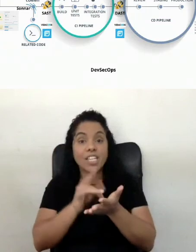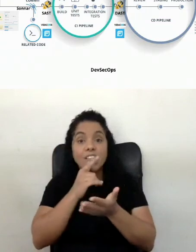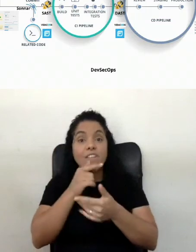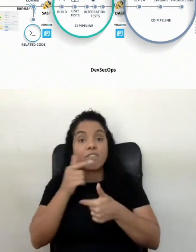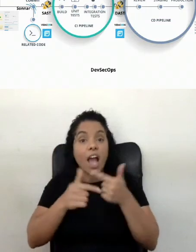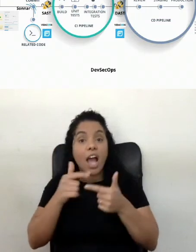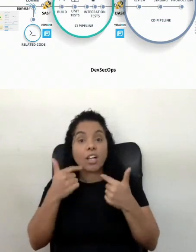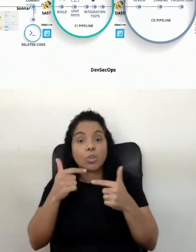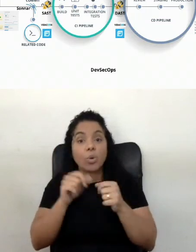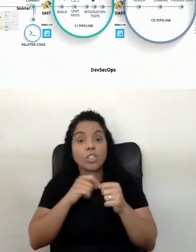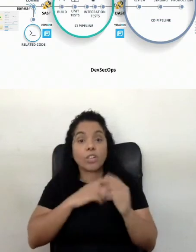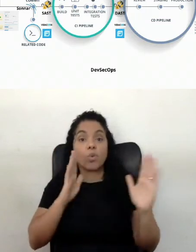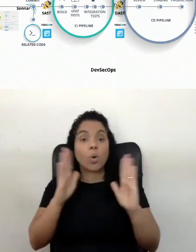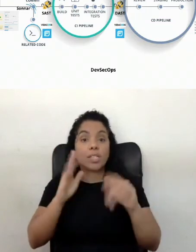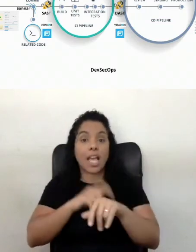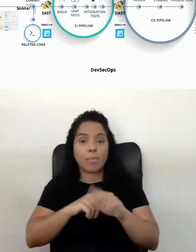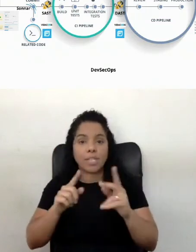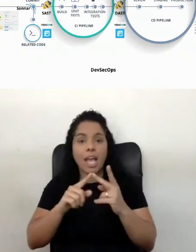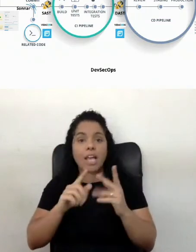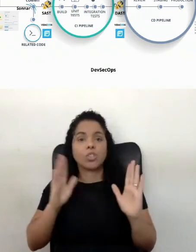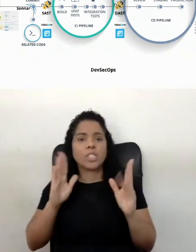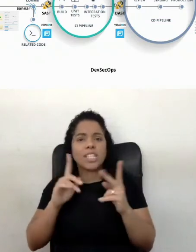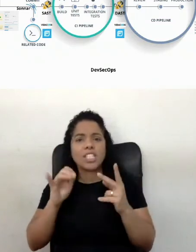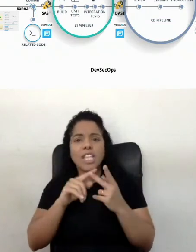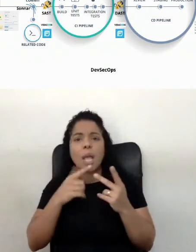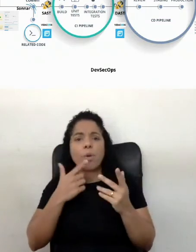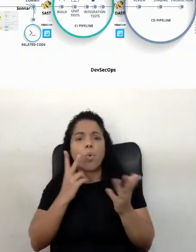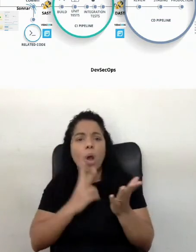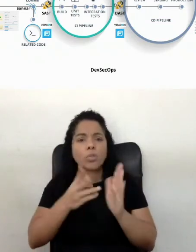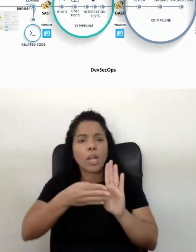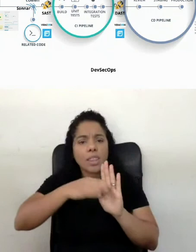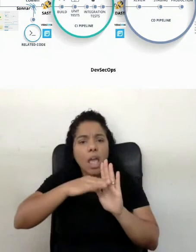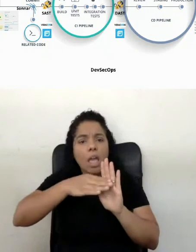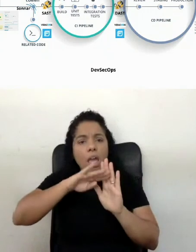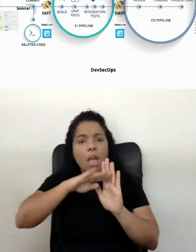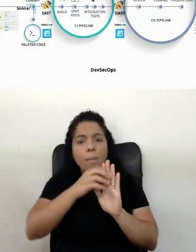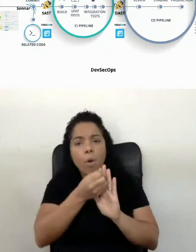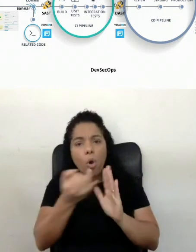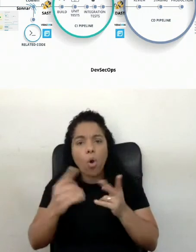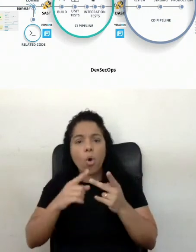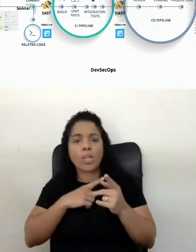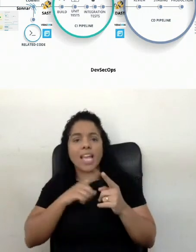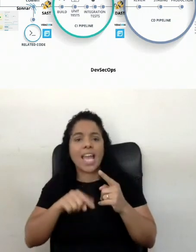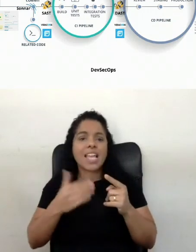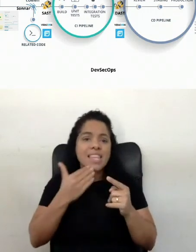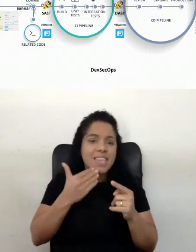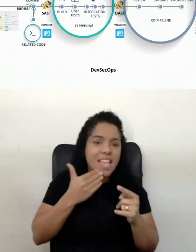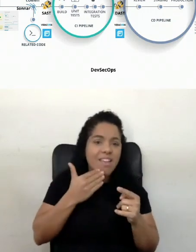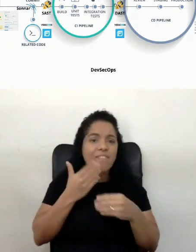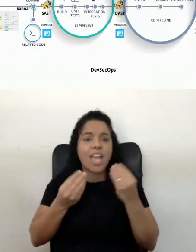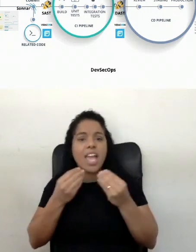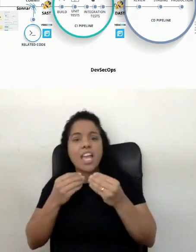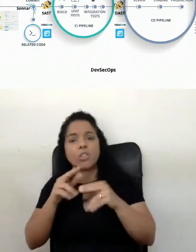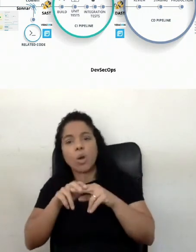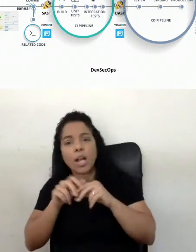o tempo médio de recuperação, o lead time, a frequência de deploy, a densidade de defeito versus causas raízes, isso é muito bacana, né,